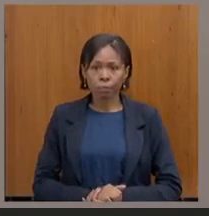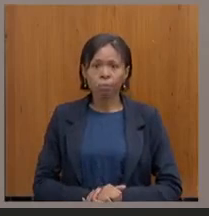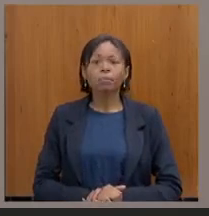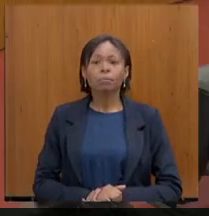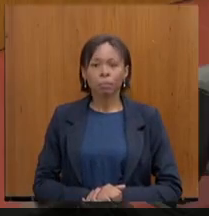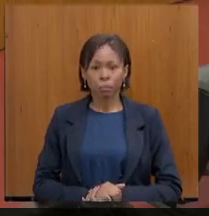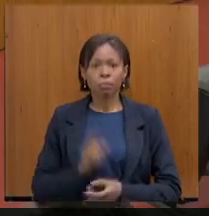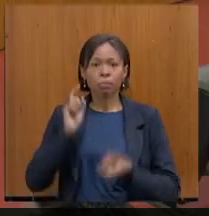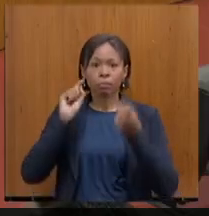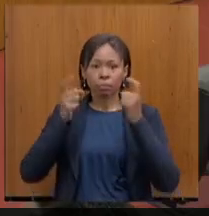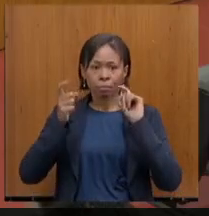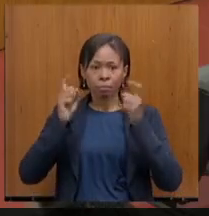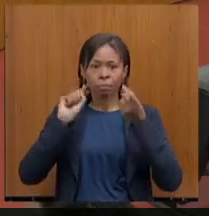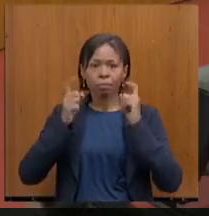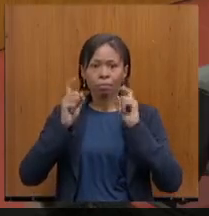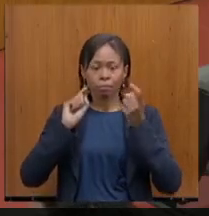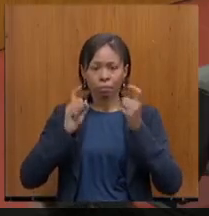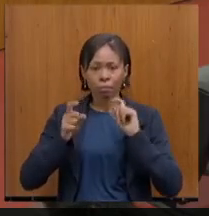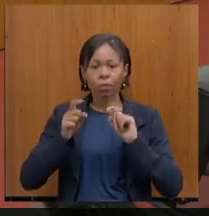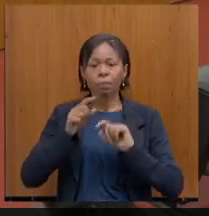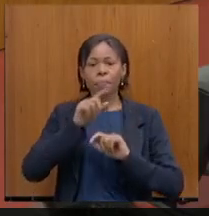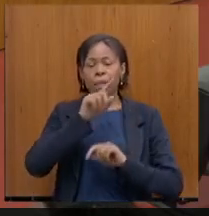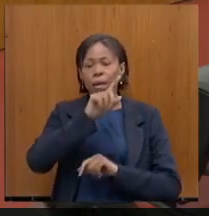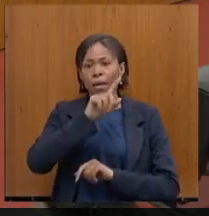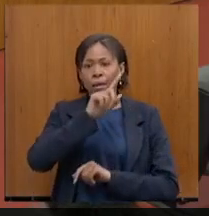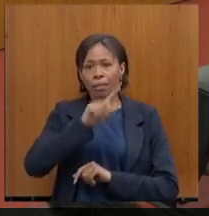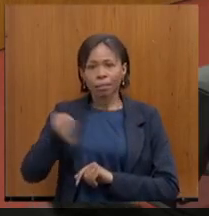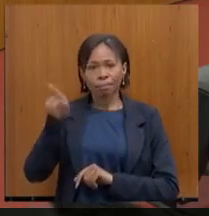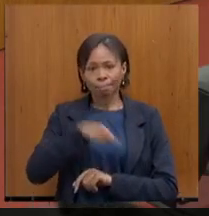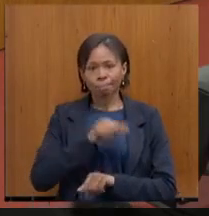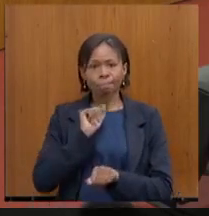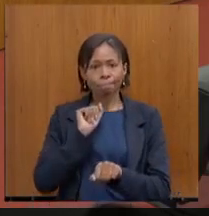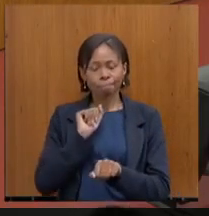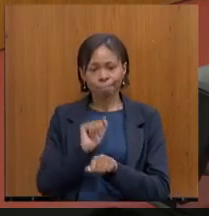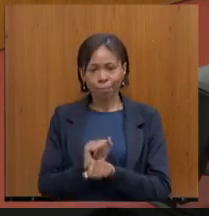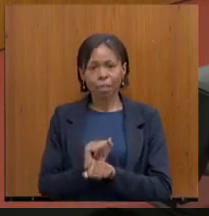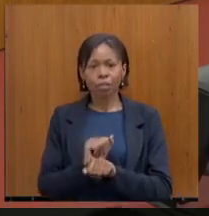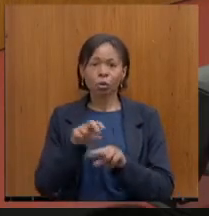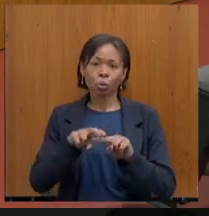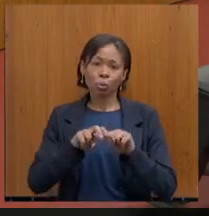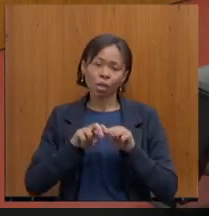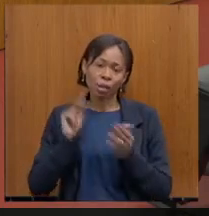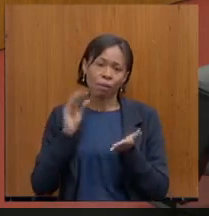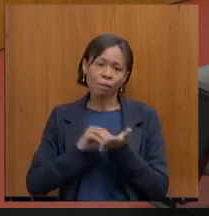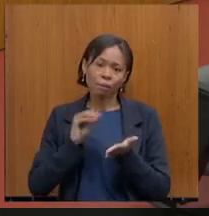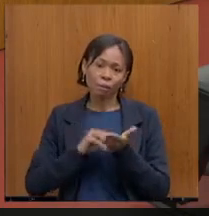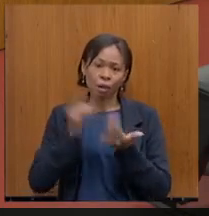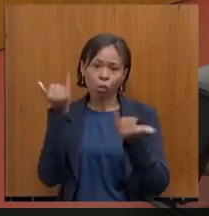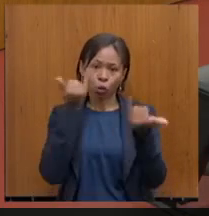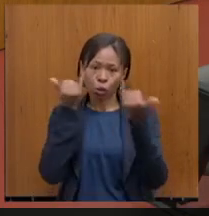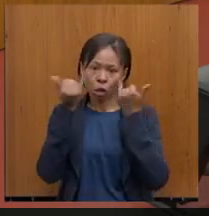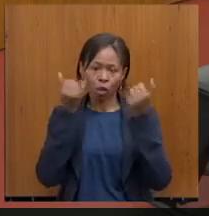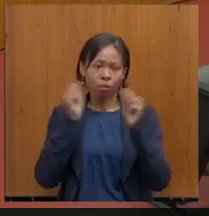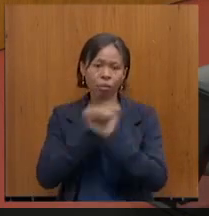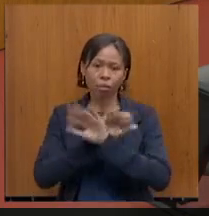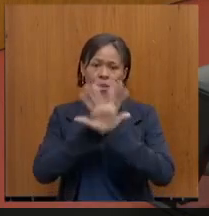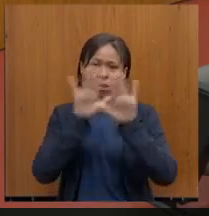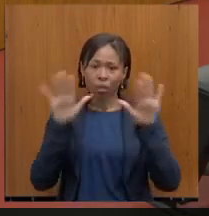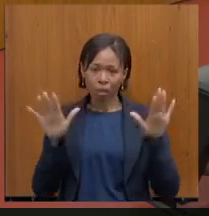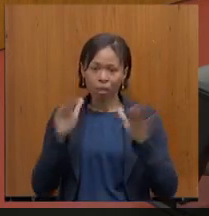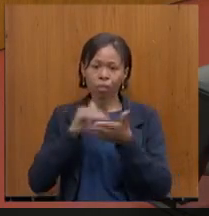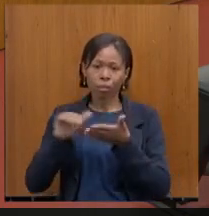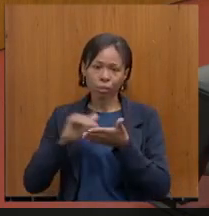encerrada, baseada na falta de compreensão das partes e fica